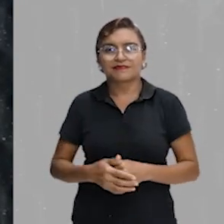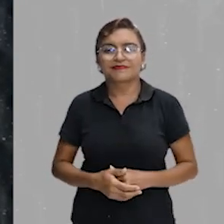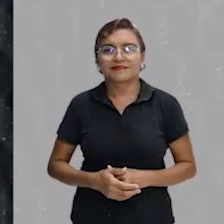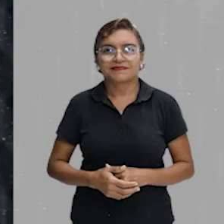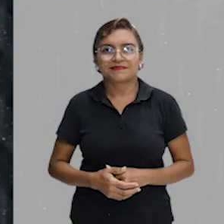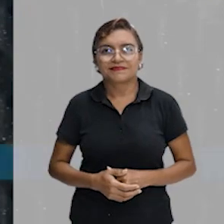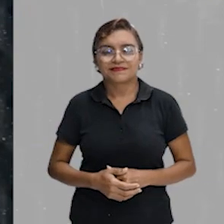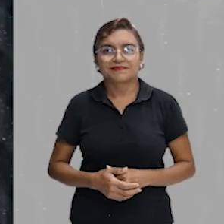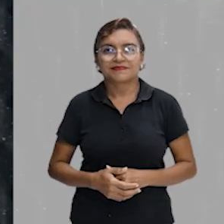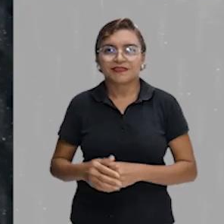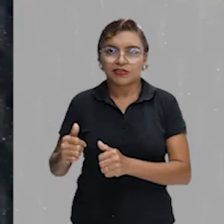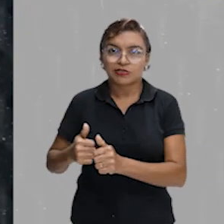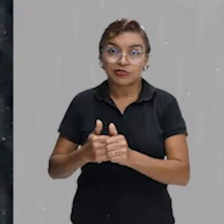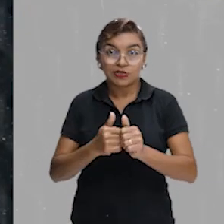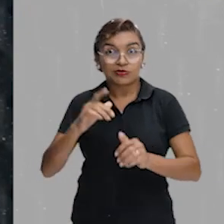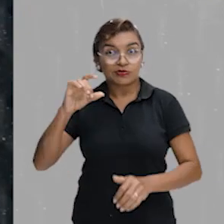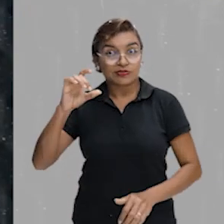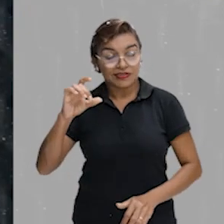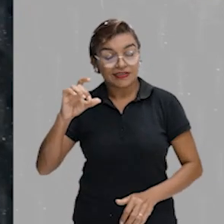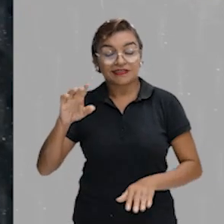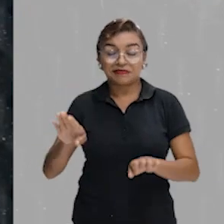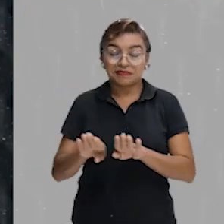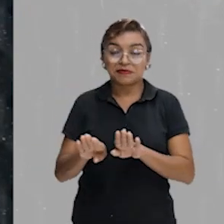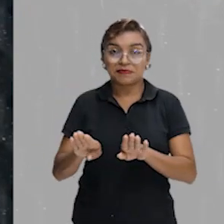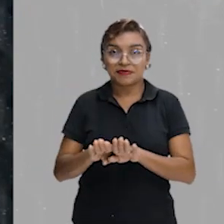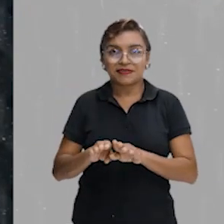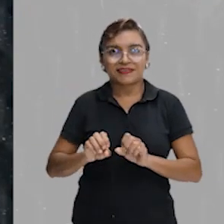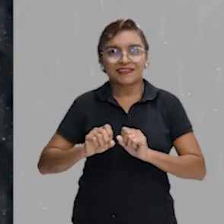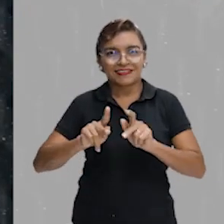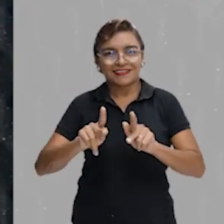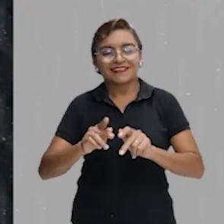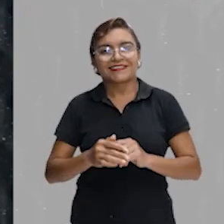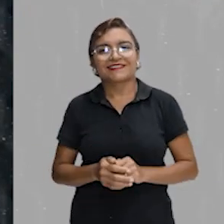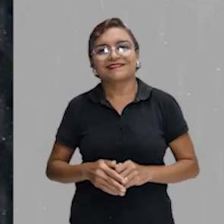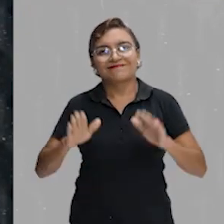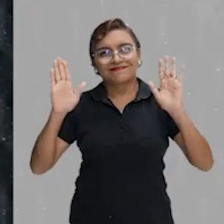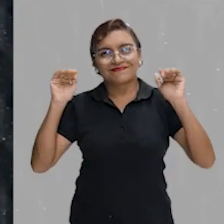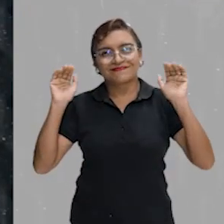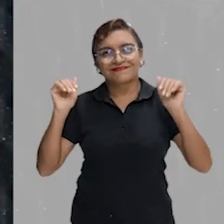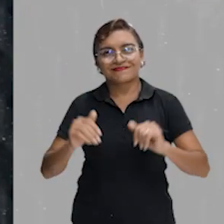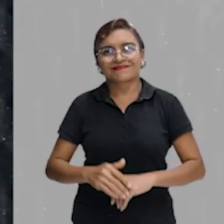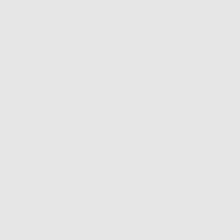de nos seguir lá no Instagram, arroba plataforma Gonçalves Dias, tá bom? Até luego!